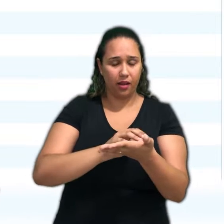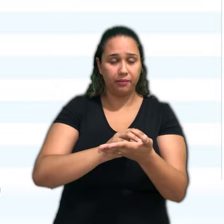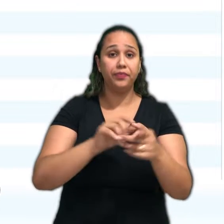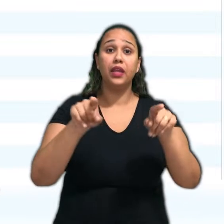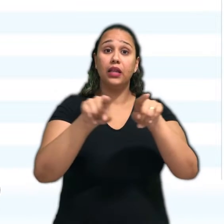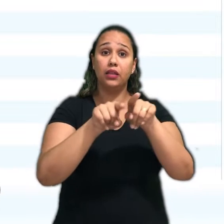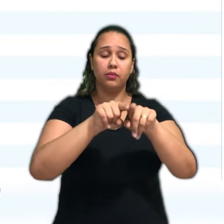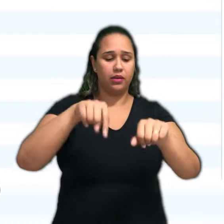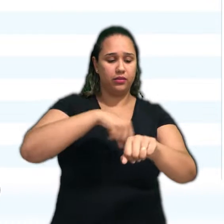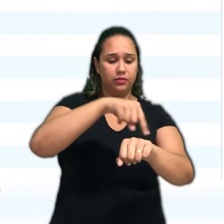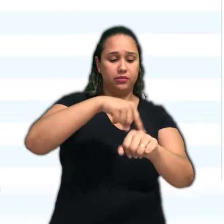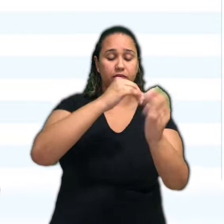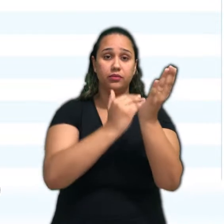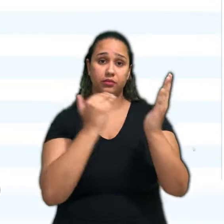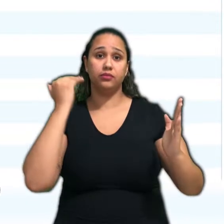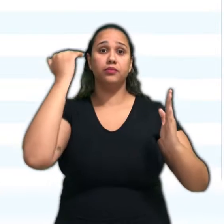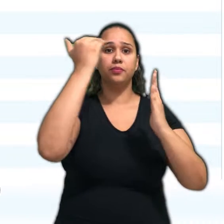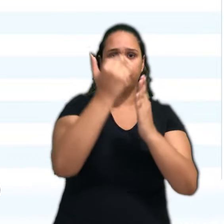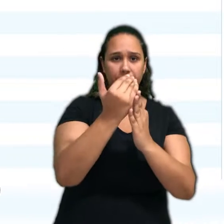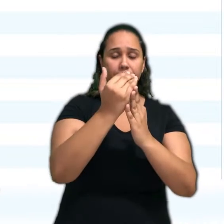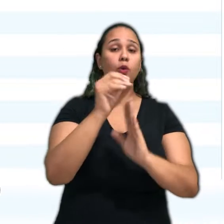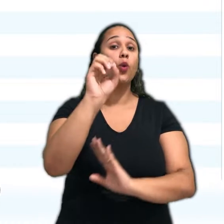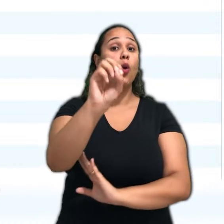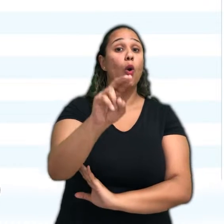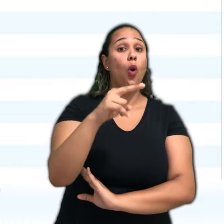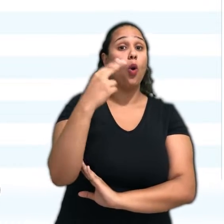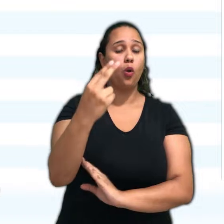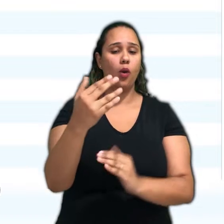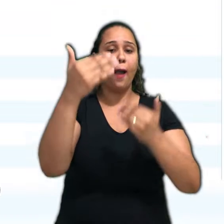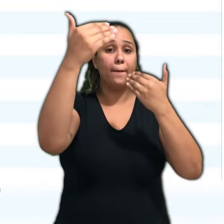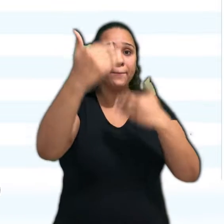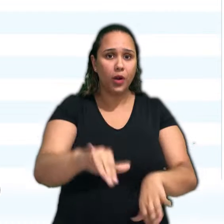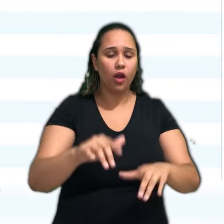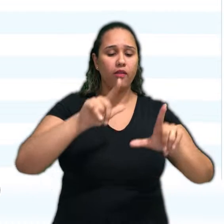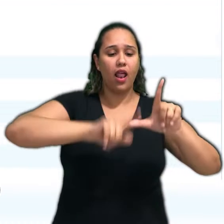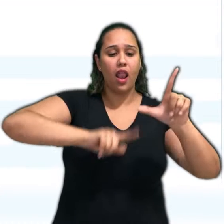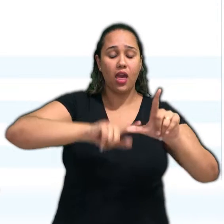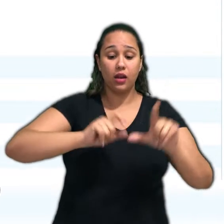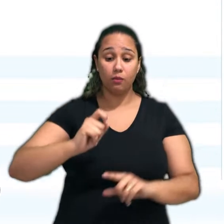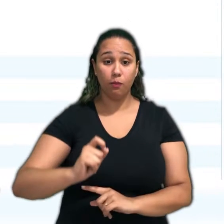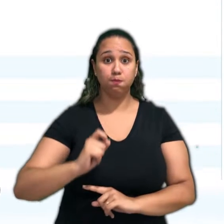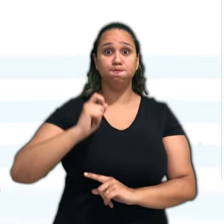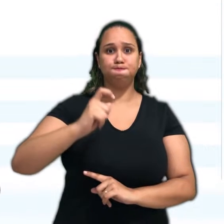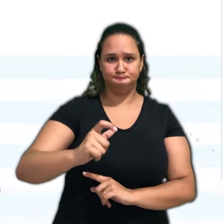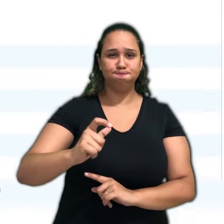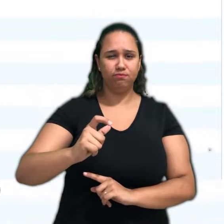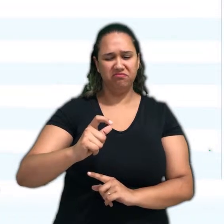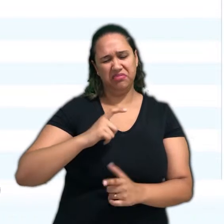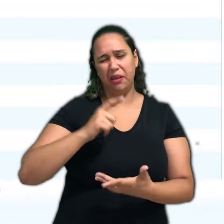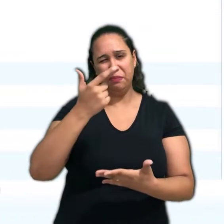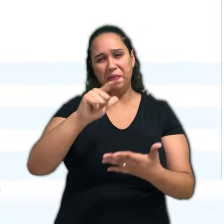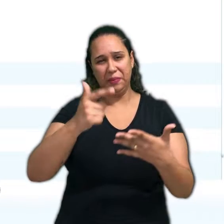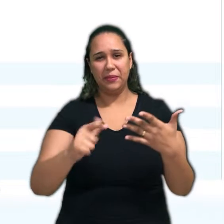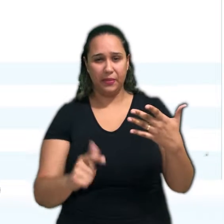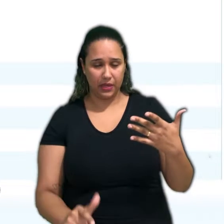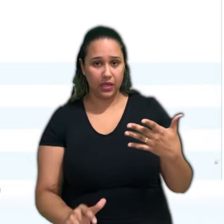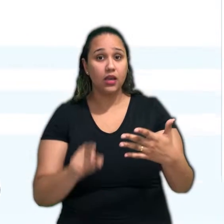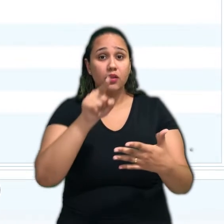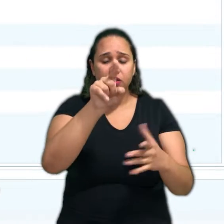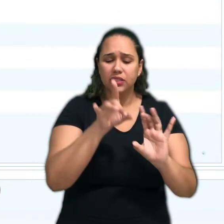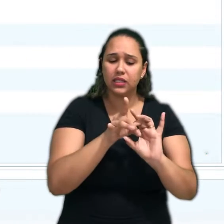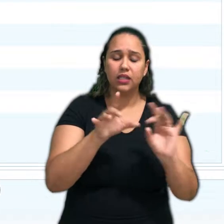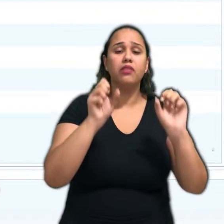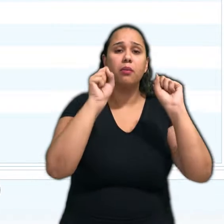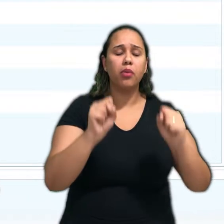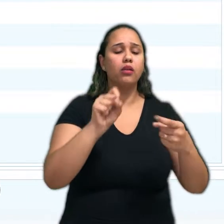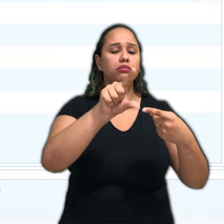prova ou prova ampliada de tamanho 16 ou 24, entre outras opções. Enfim, você pode selecionar quais